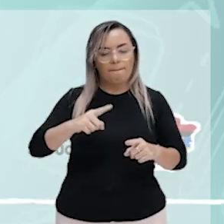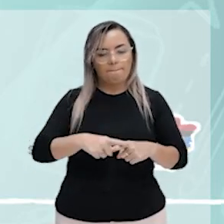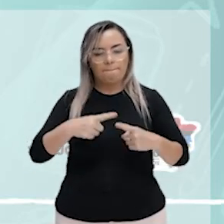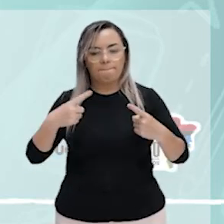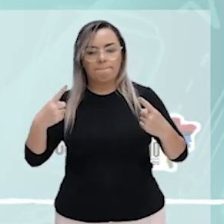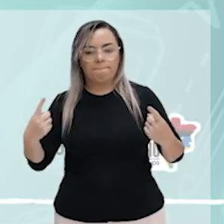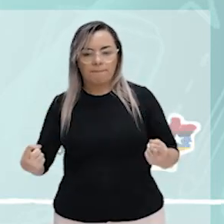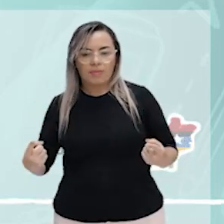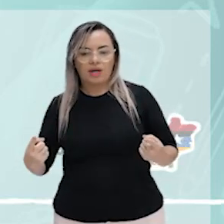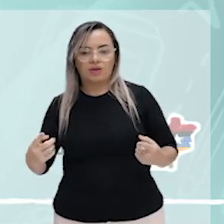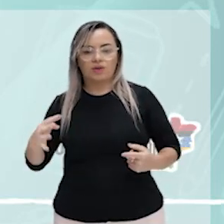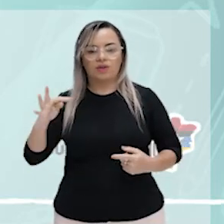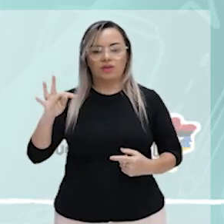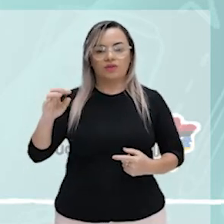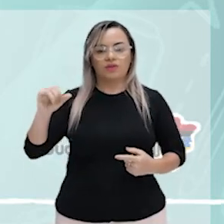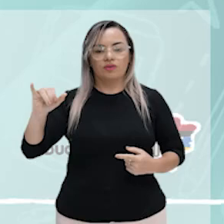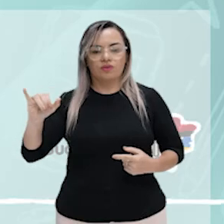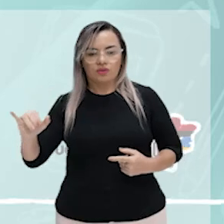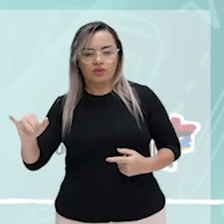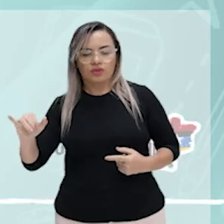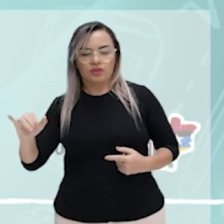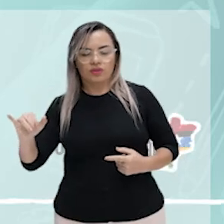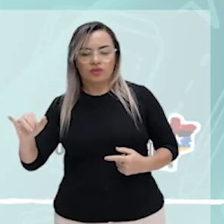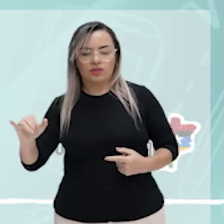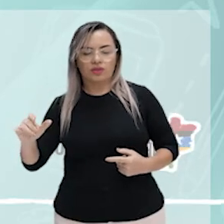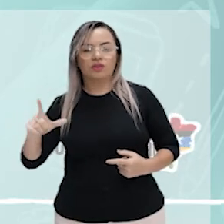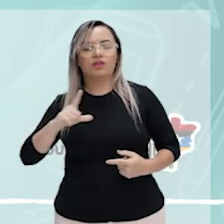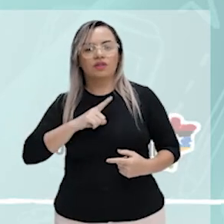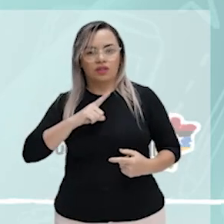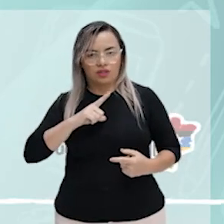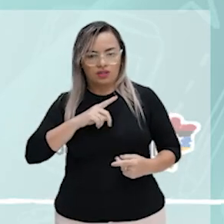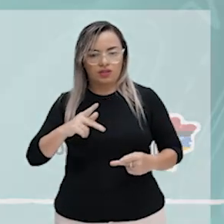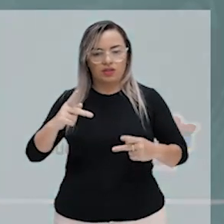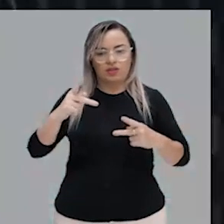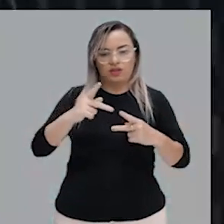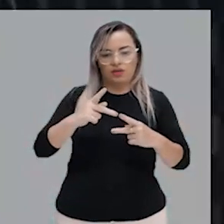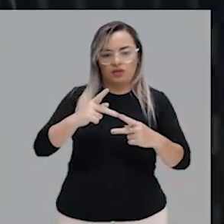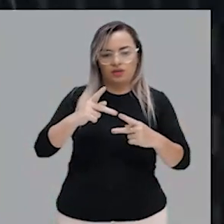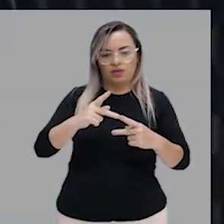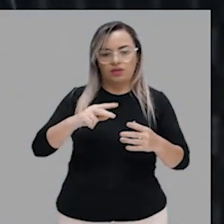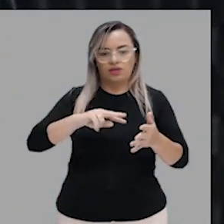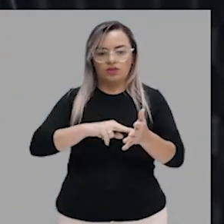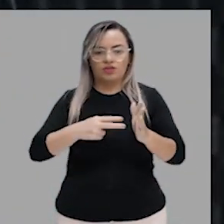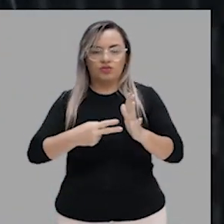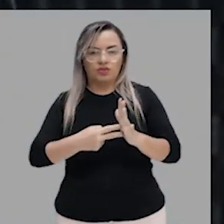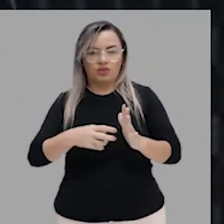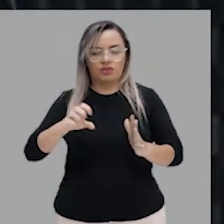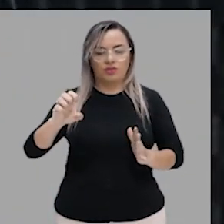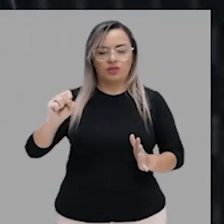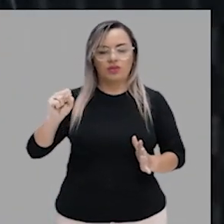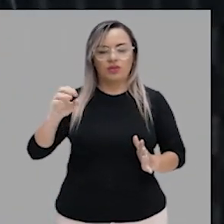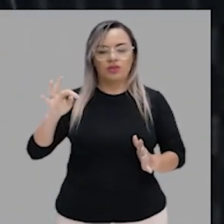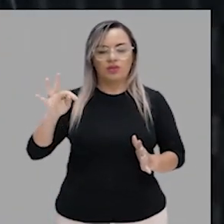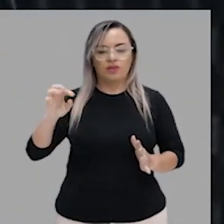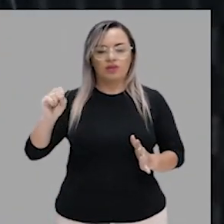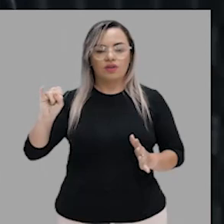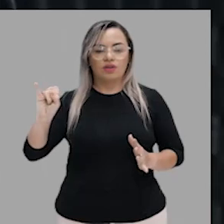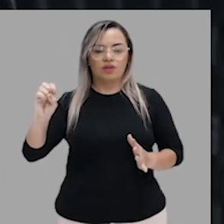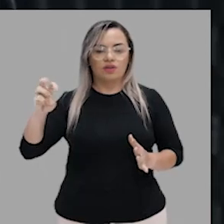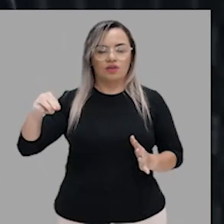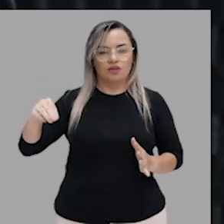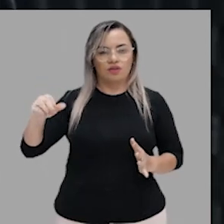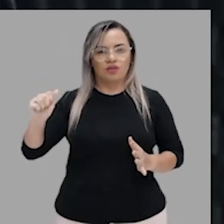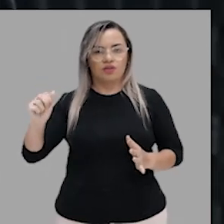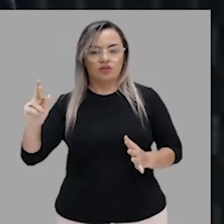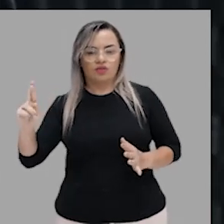Por que tem essa crase aí, que é assunto de aulas lá da frente? Porque querer, no sentido de